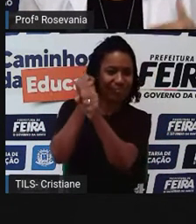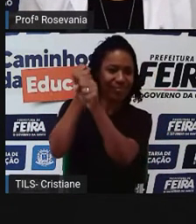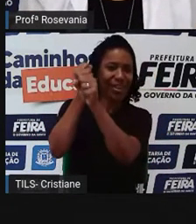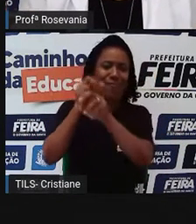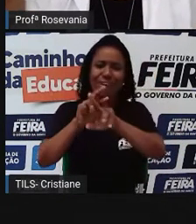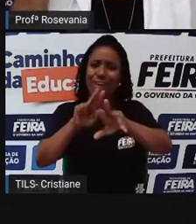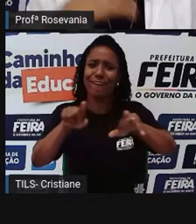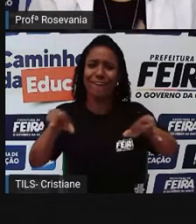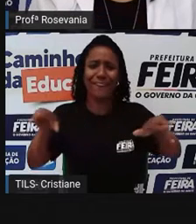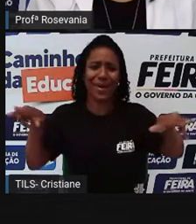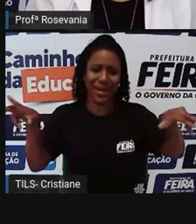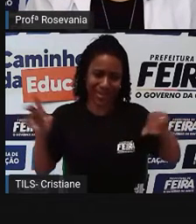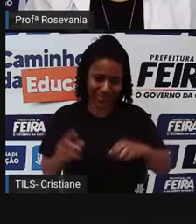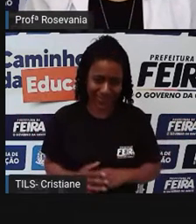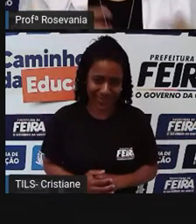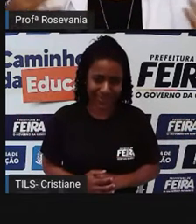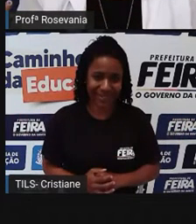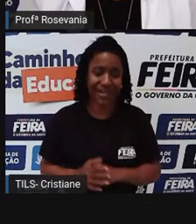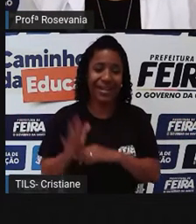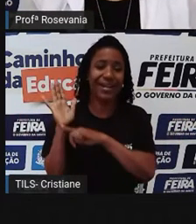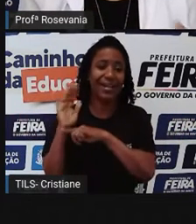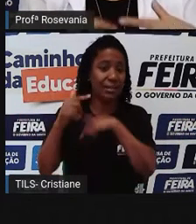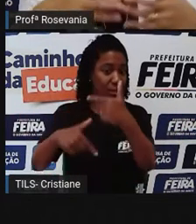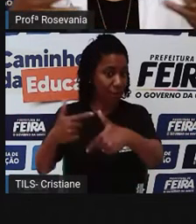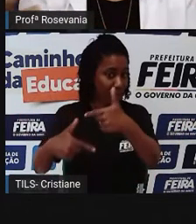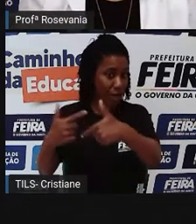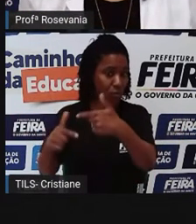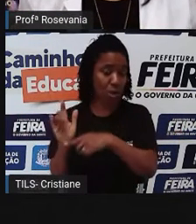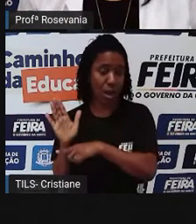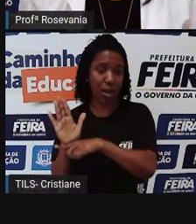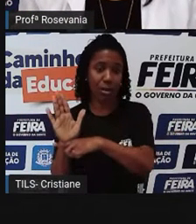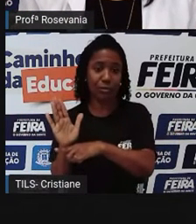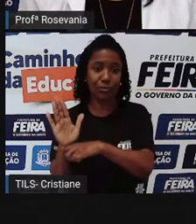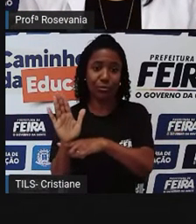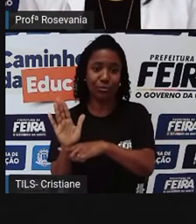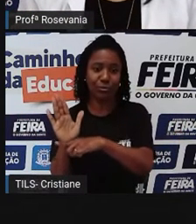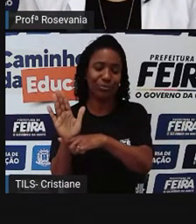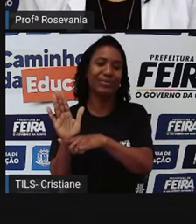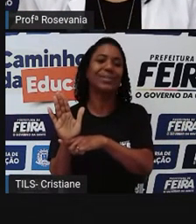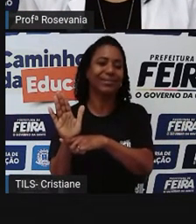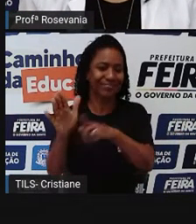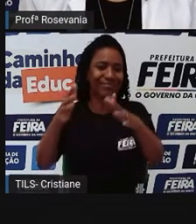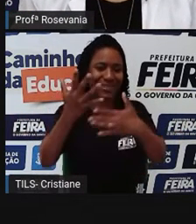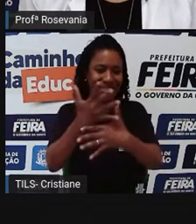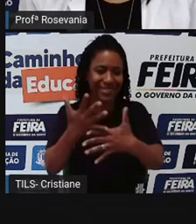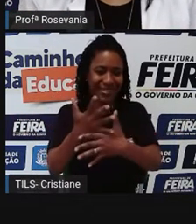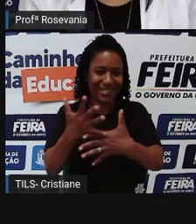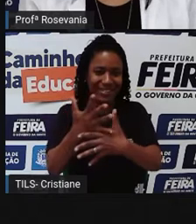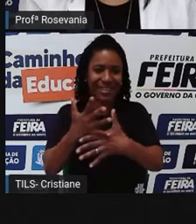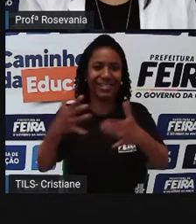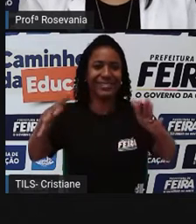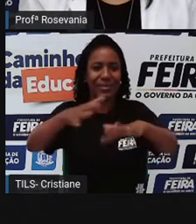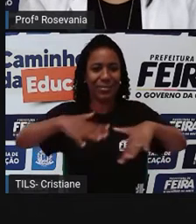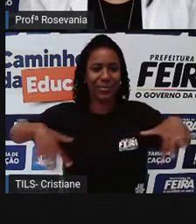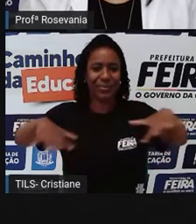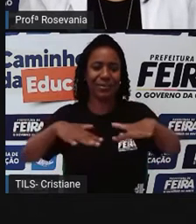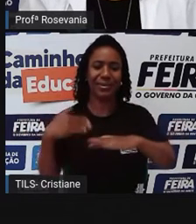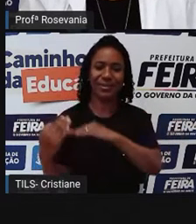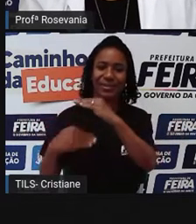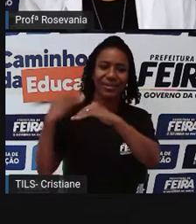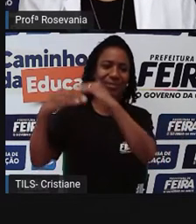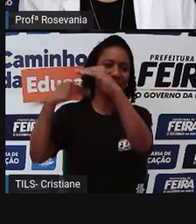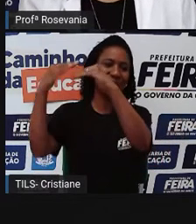vão ajudar a ter esse espaço urbano desenvolvido, que a gente está falando basicamente